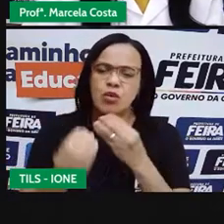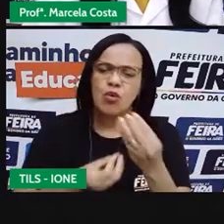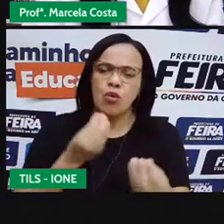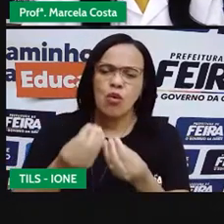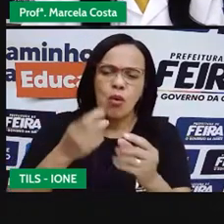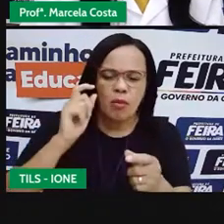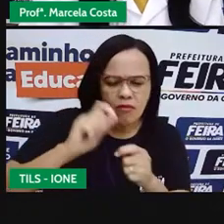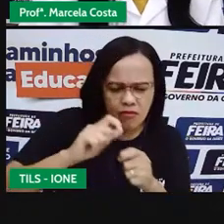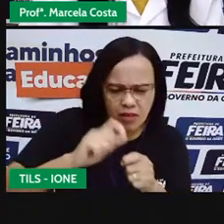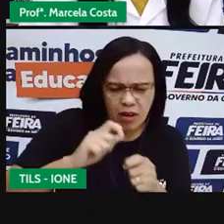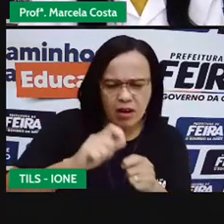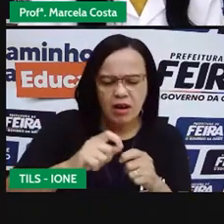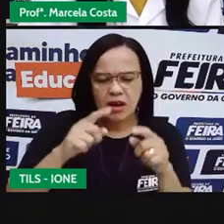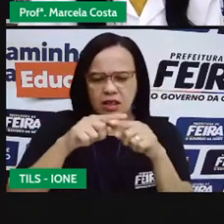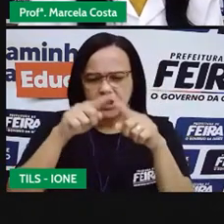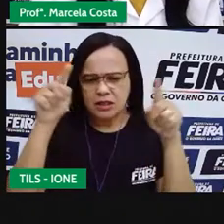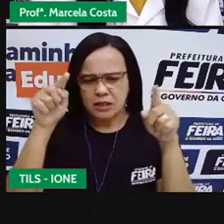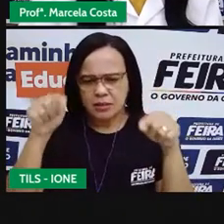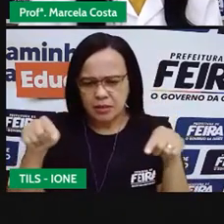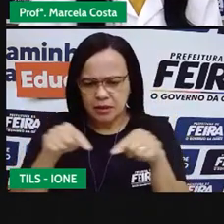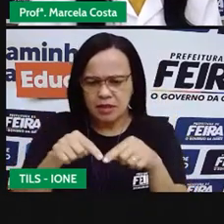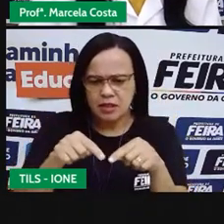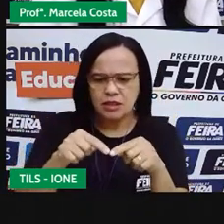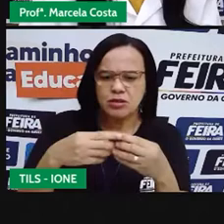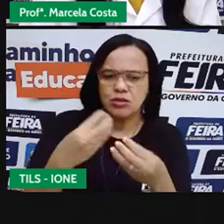formato, tamanhos, cores.